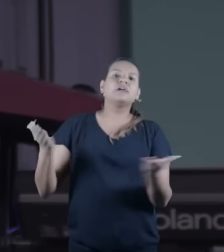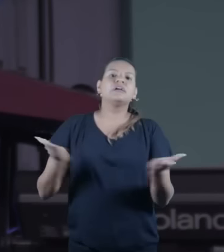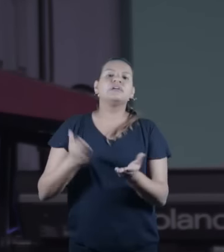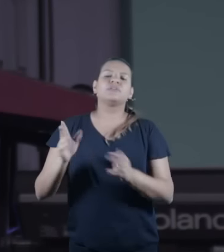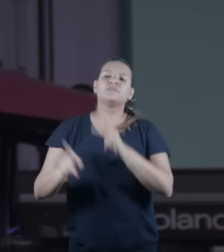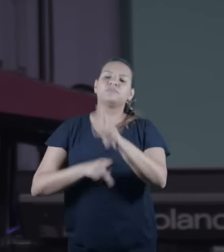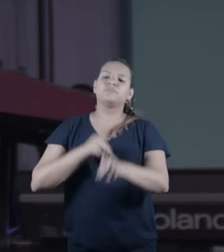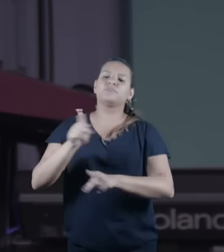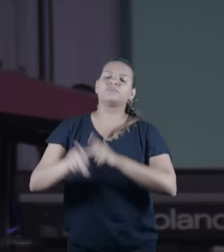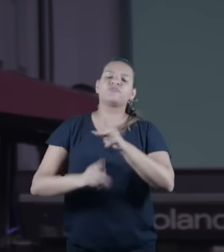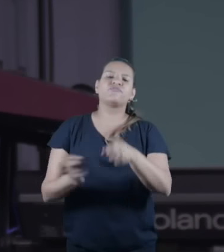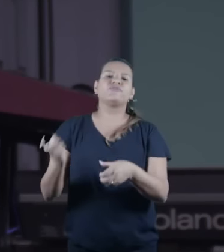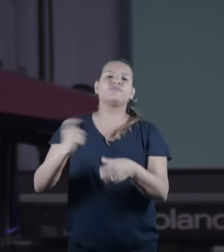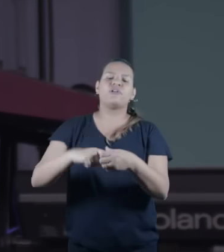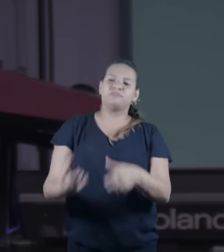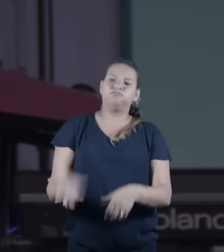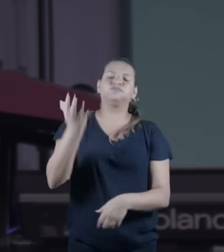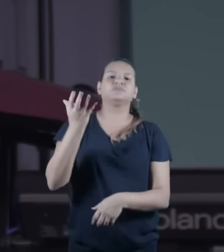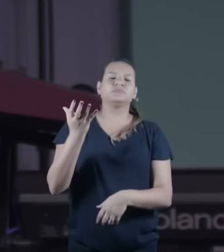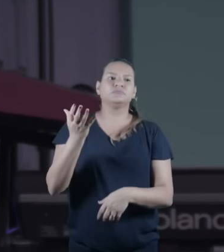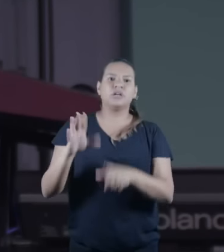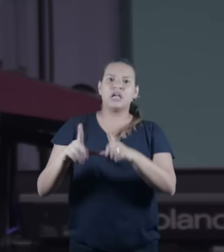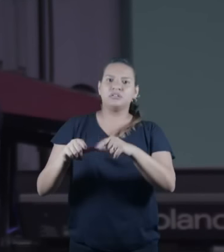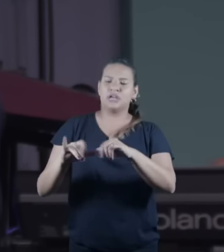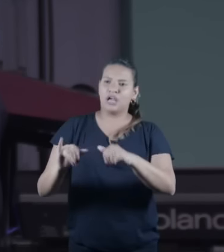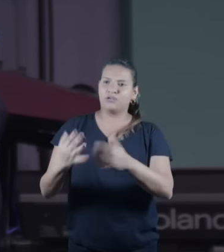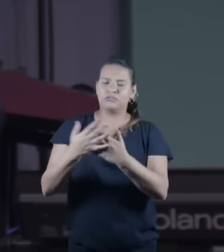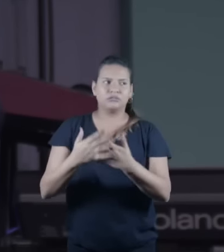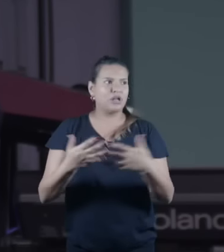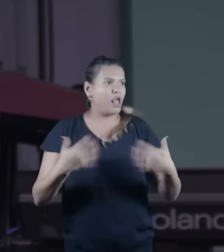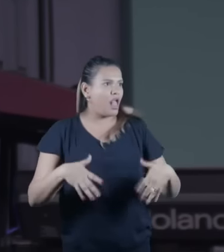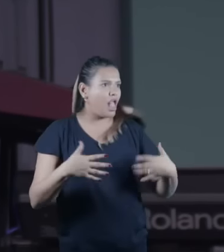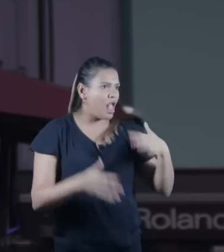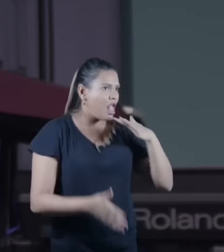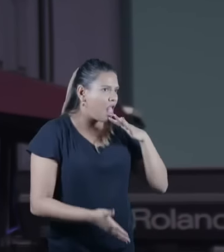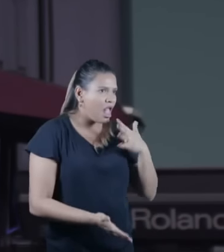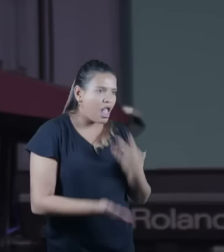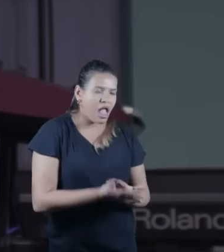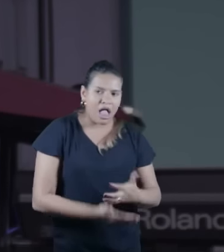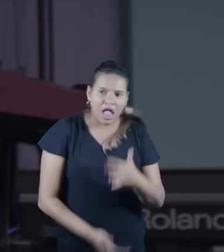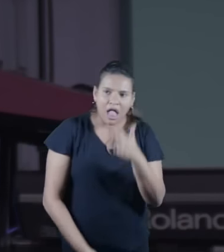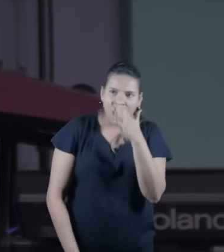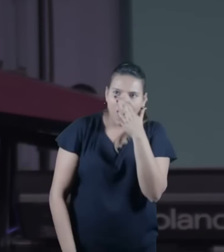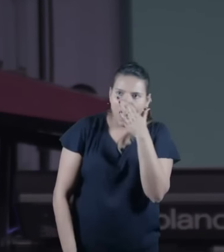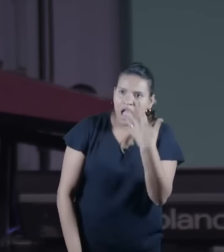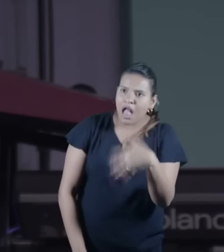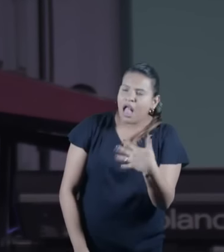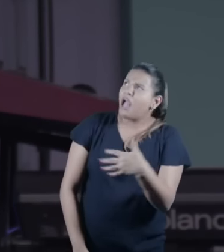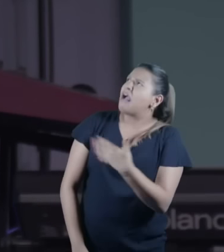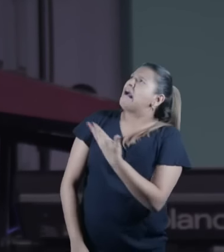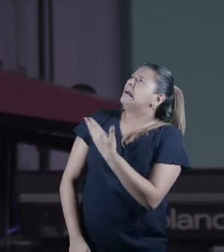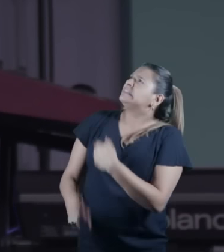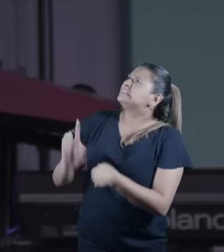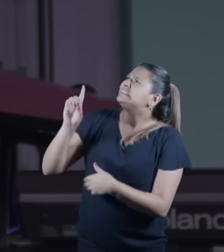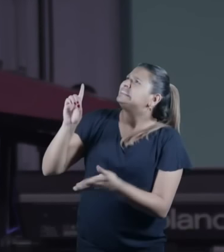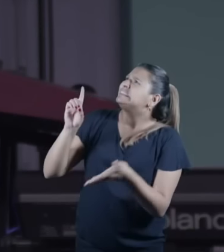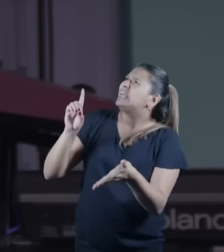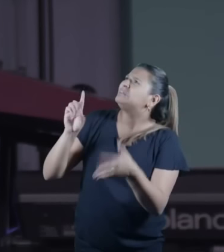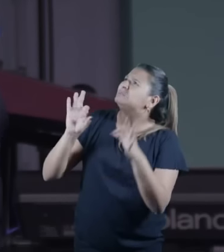a terra de todas as nações muita gente começou a falar uau Deus ainda tem um negócio com esse povo